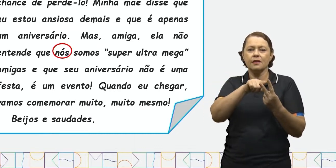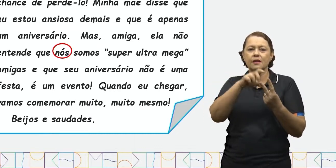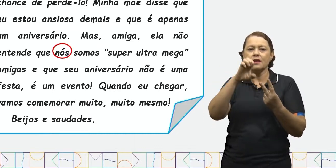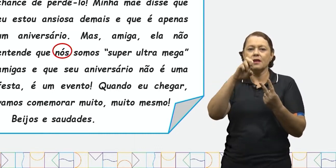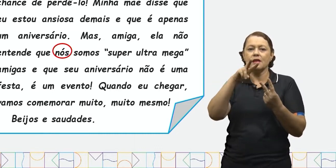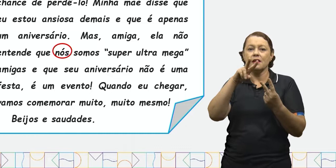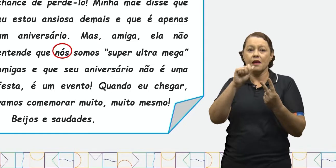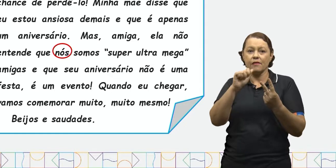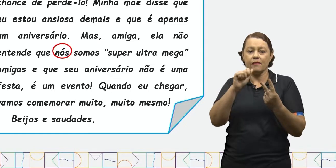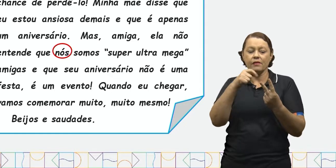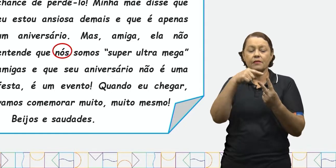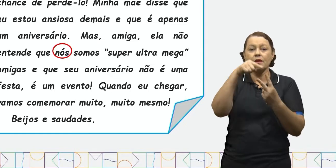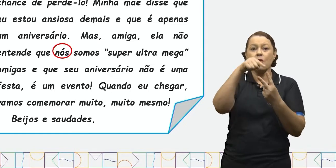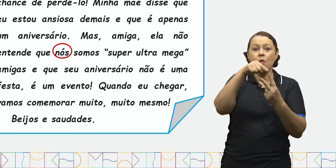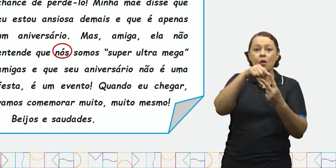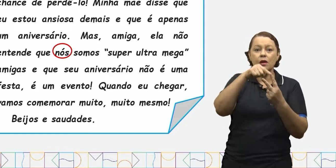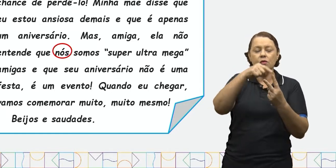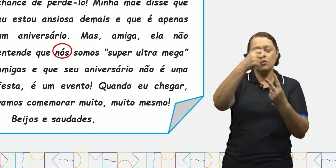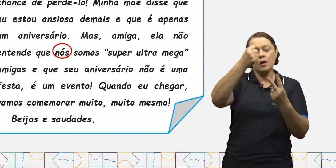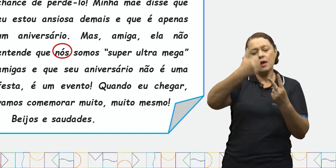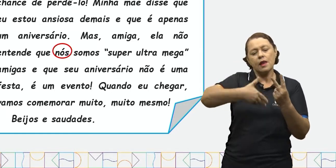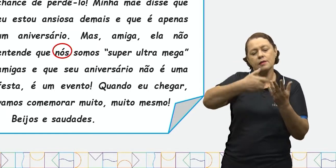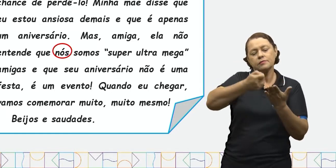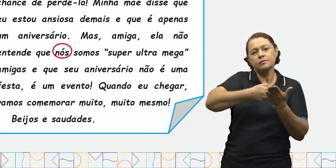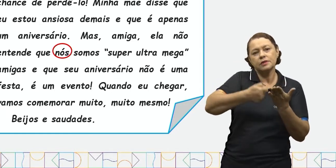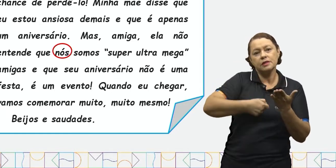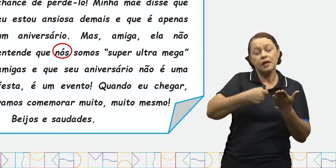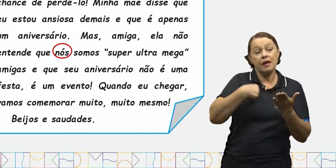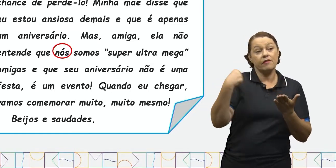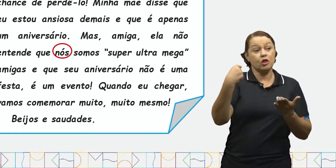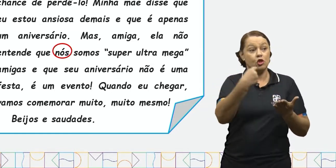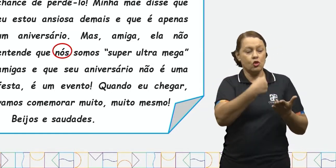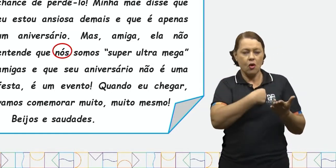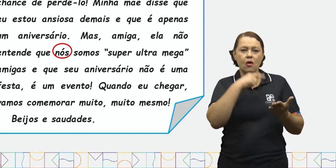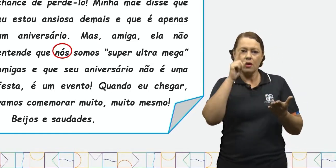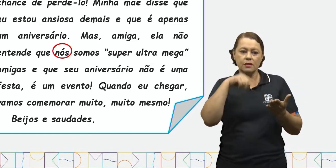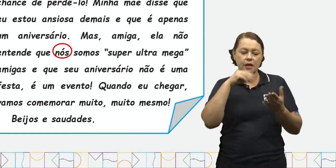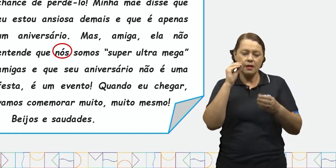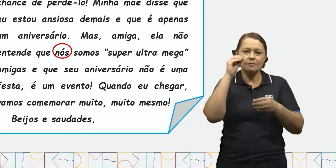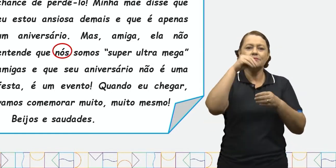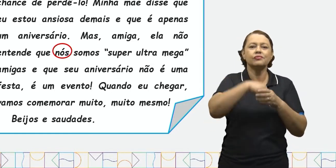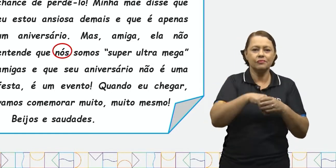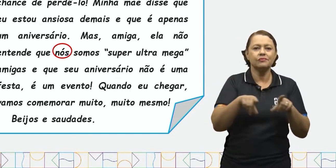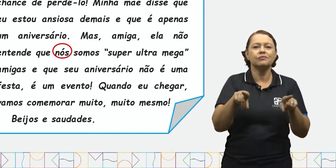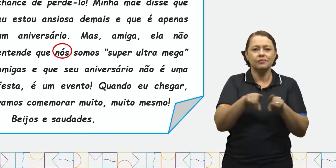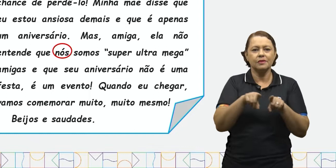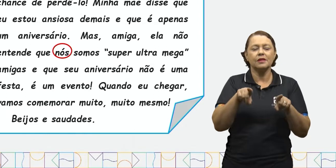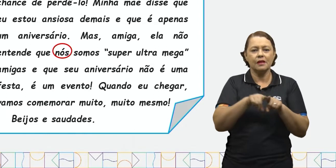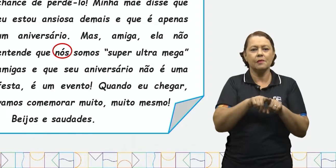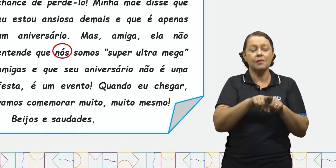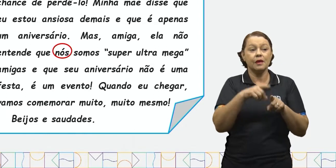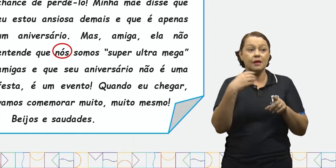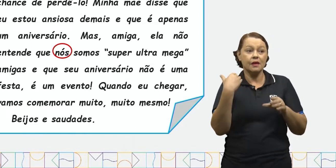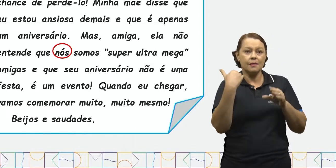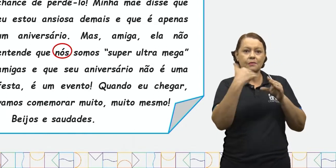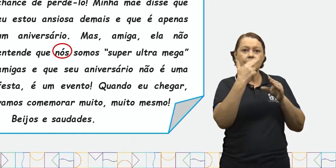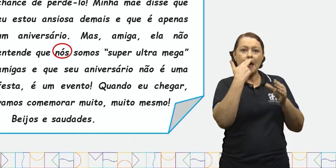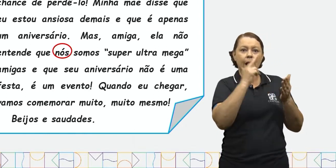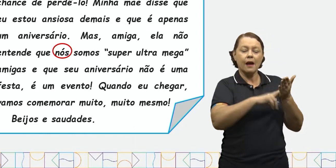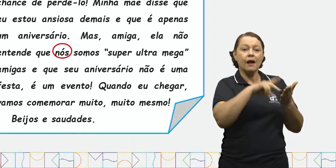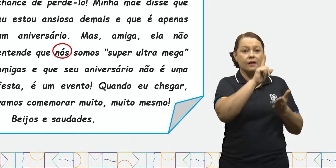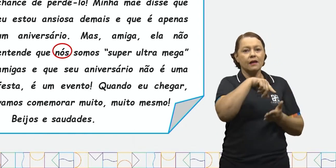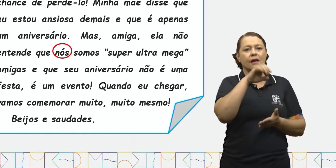Michele escreve nós somos, ela está falando dela e inclui também para quem ela escreve a carta.